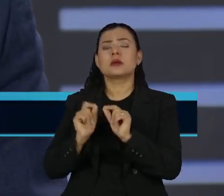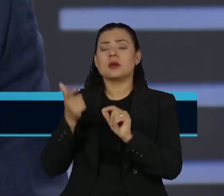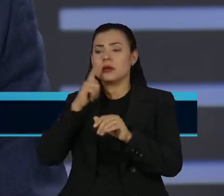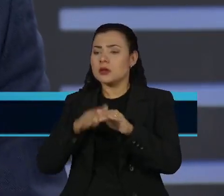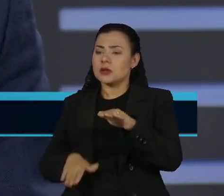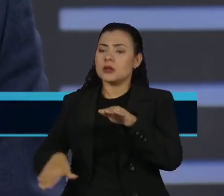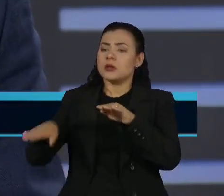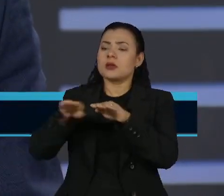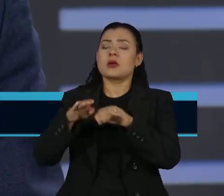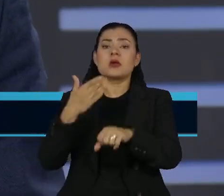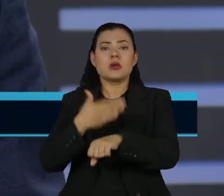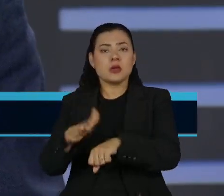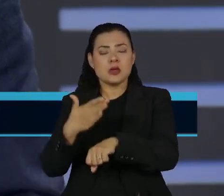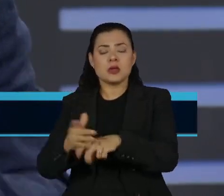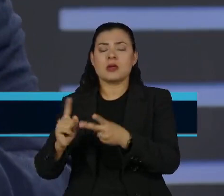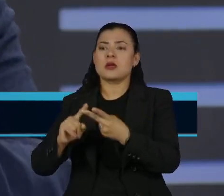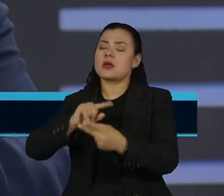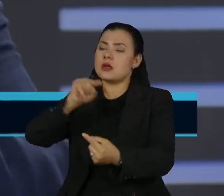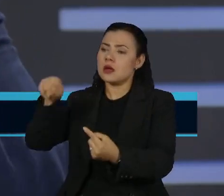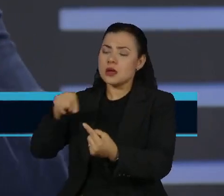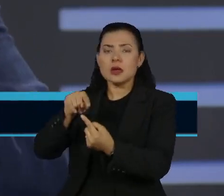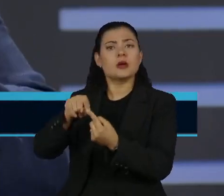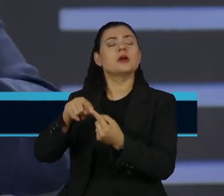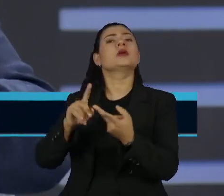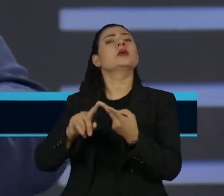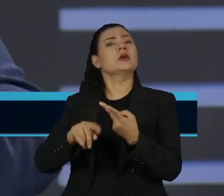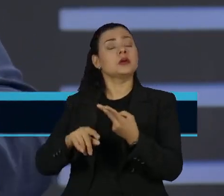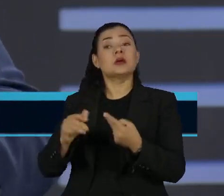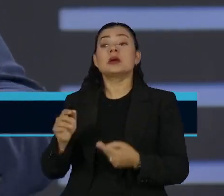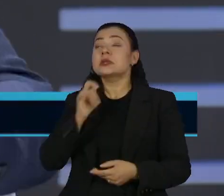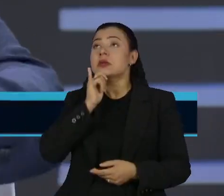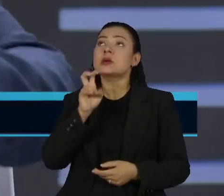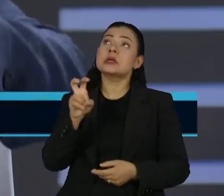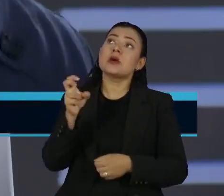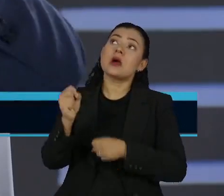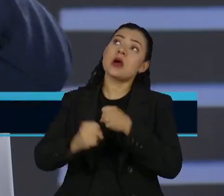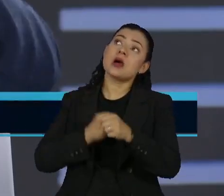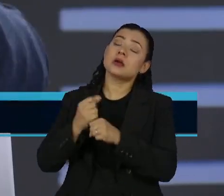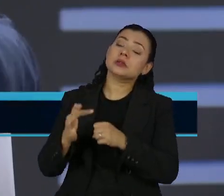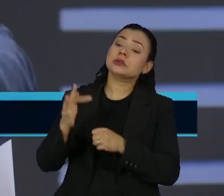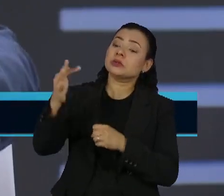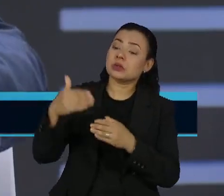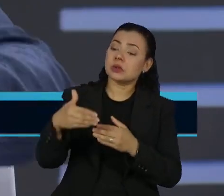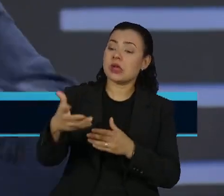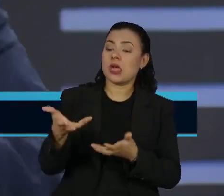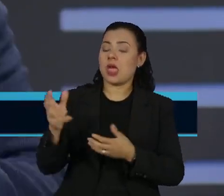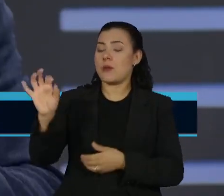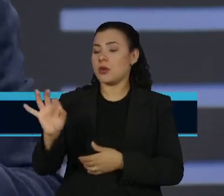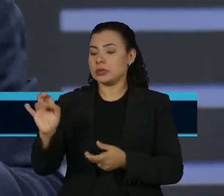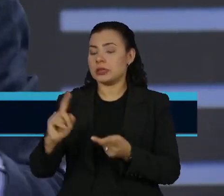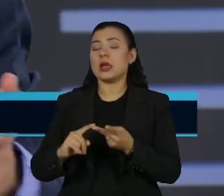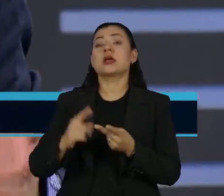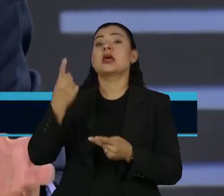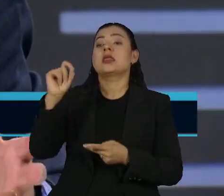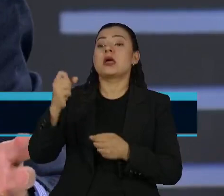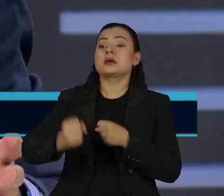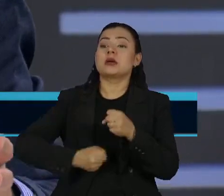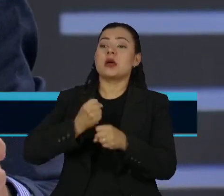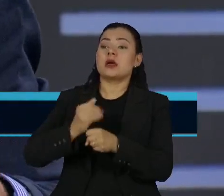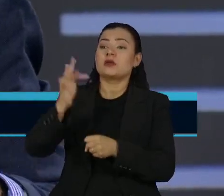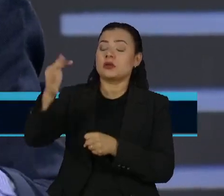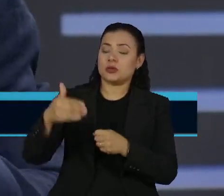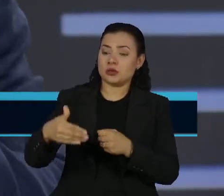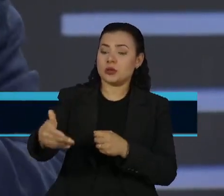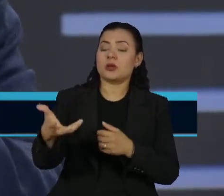tem treinamento, que tem metas. Você estabelece, olha, daqui a cinco anos a gente quer esse percentual, daqui a dez anos esse percentual. Nós não